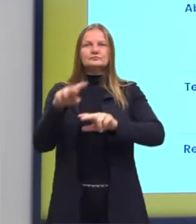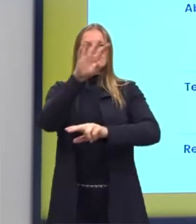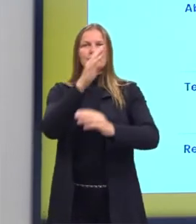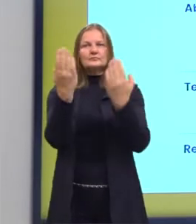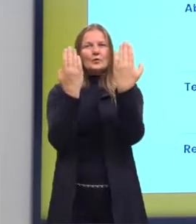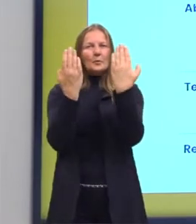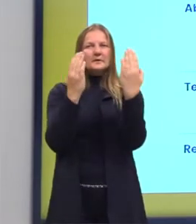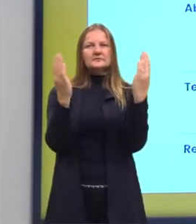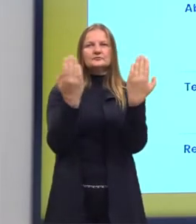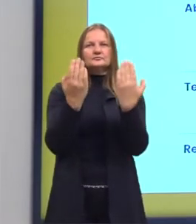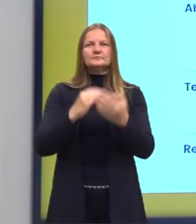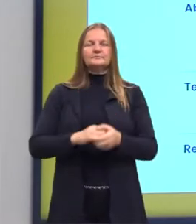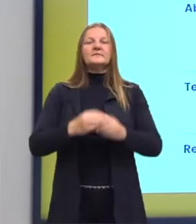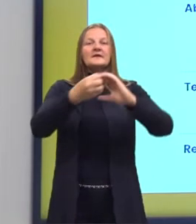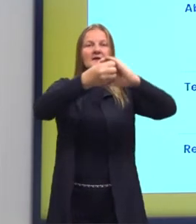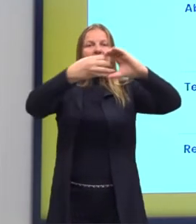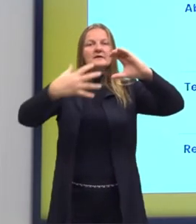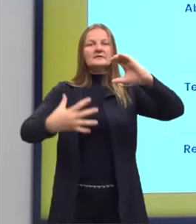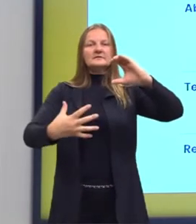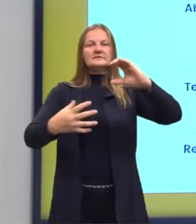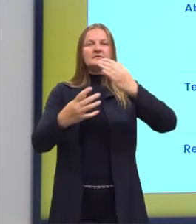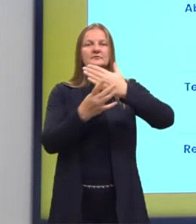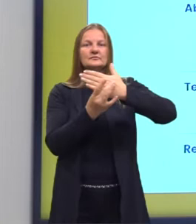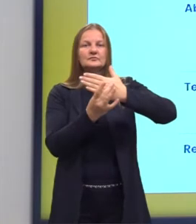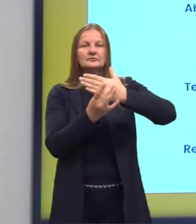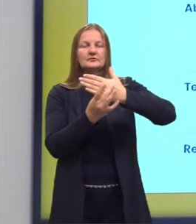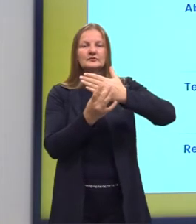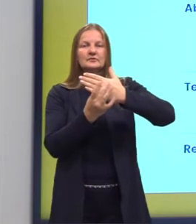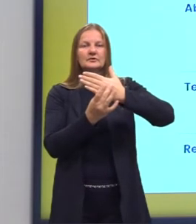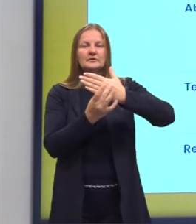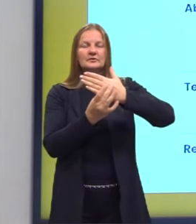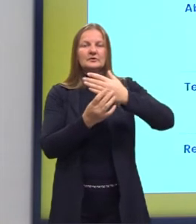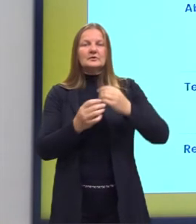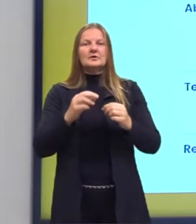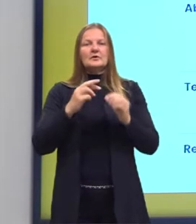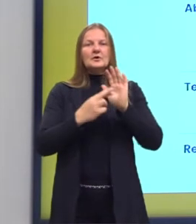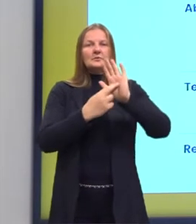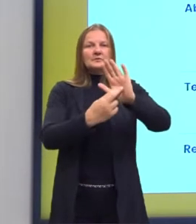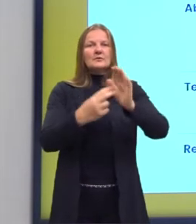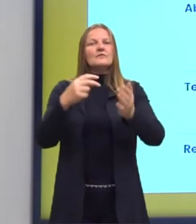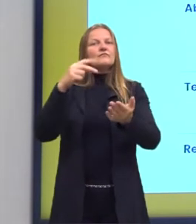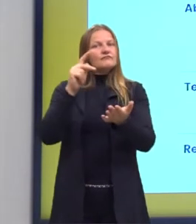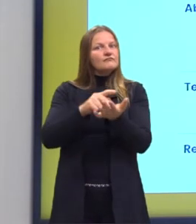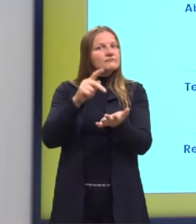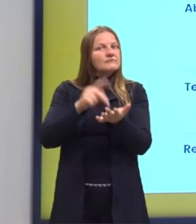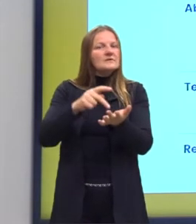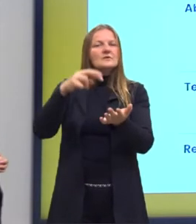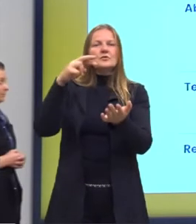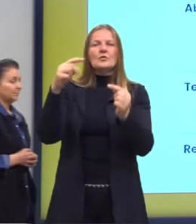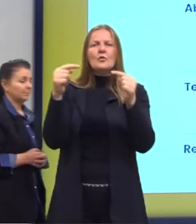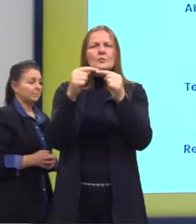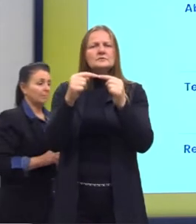Características, então, do realismo. Representação verdadeira e objetiva. Narrativa lenta.